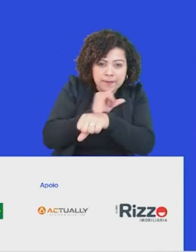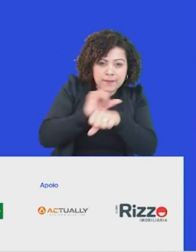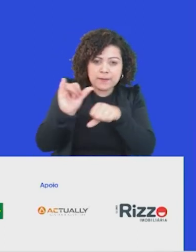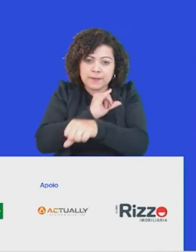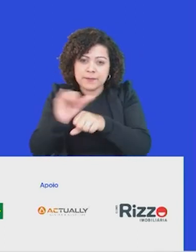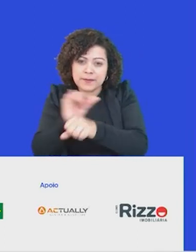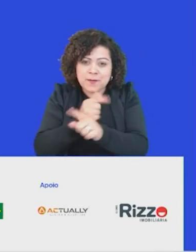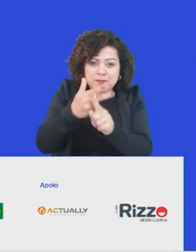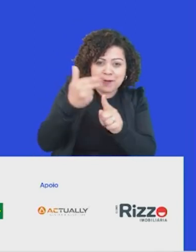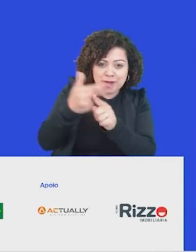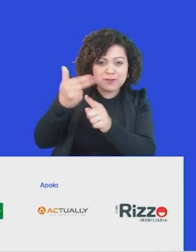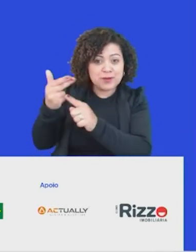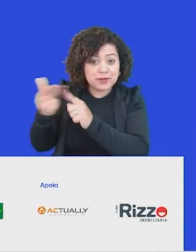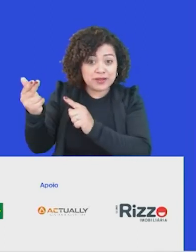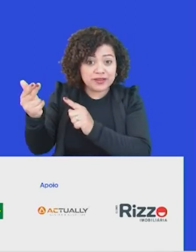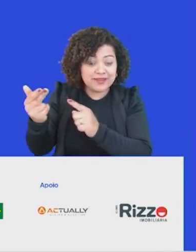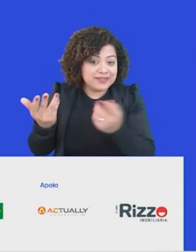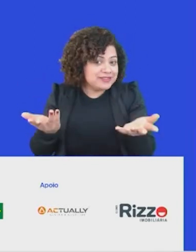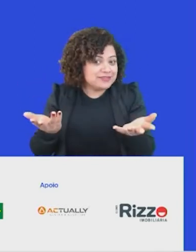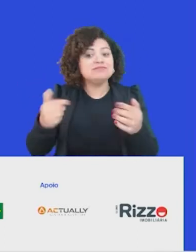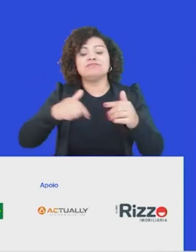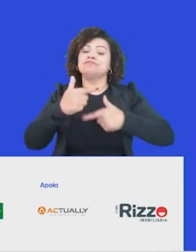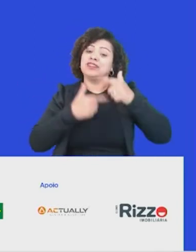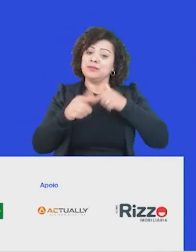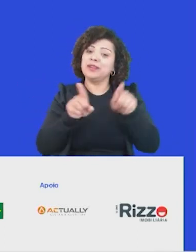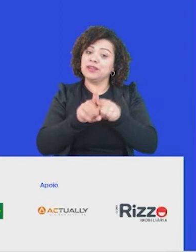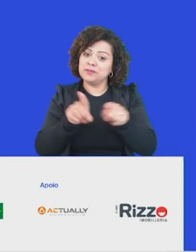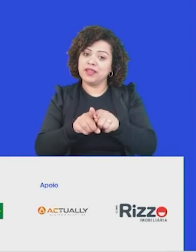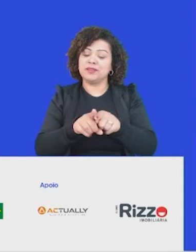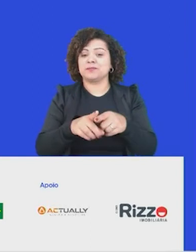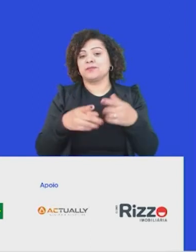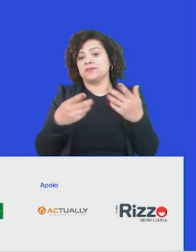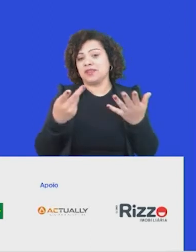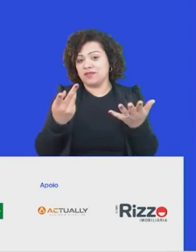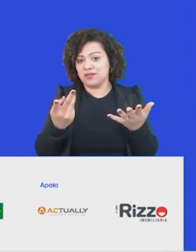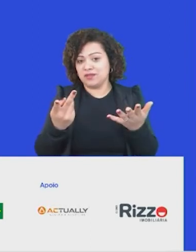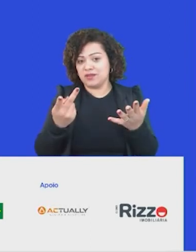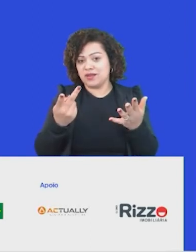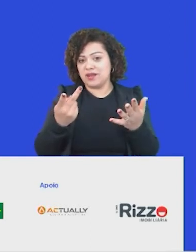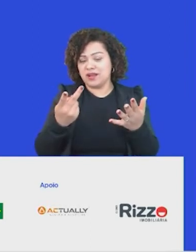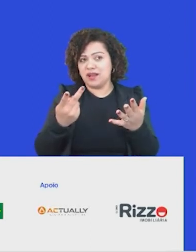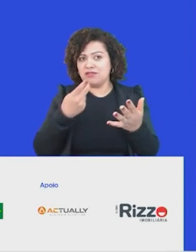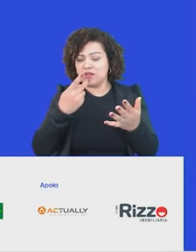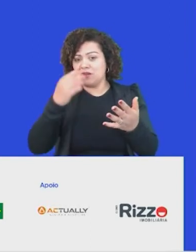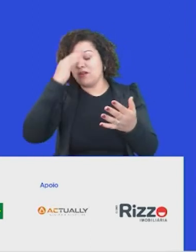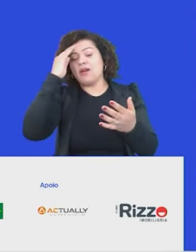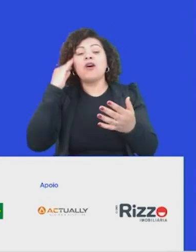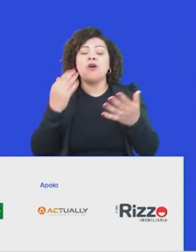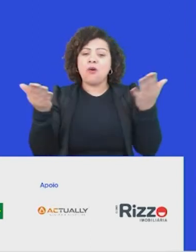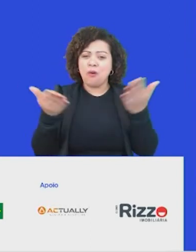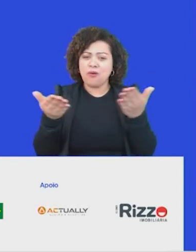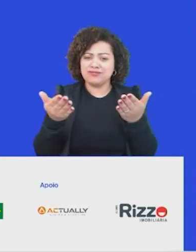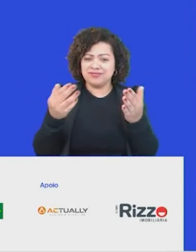eu faço um post ontem no Instagram exatamente falando saúde mental é luxo. Espera, será que é luxo? É o máximo, saúde